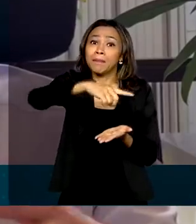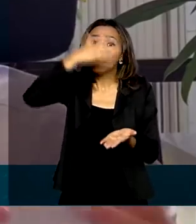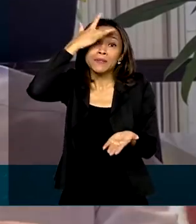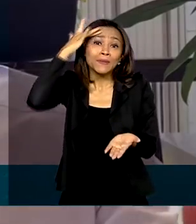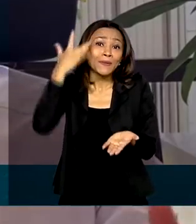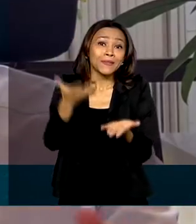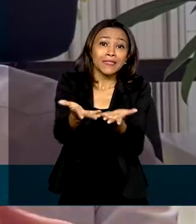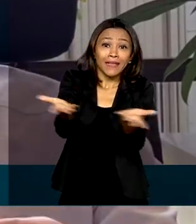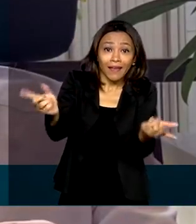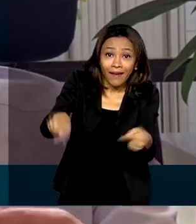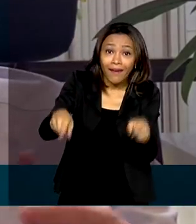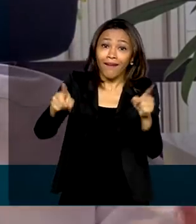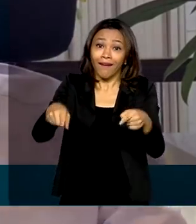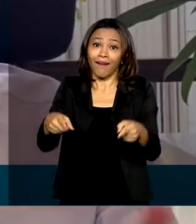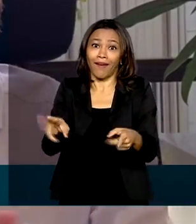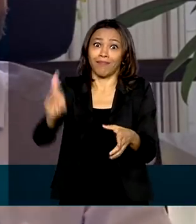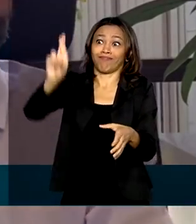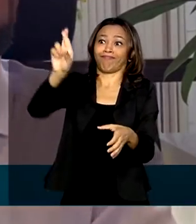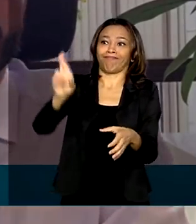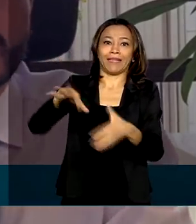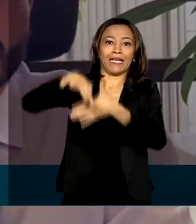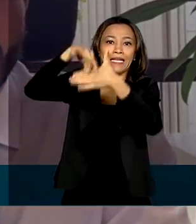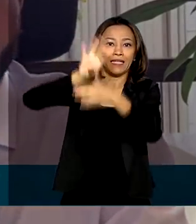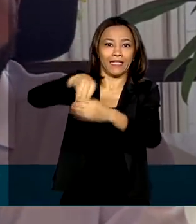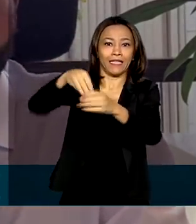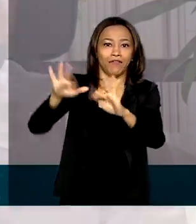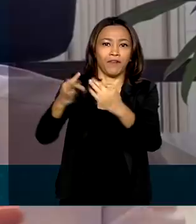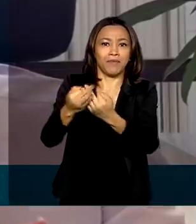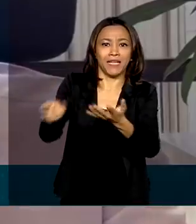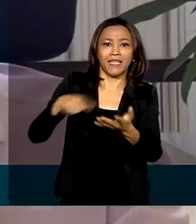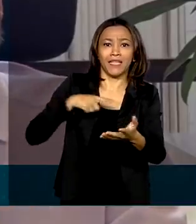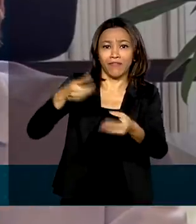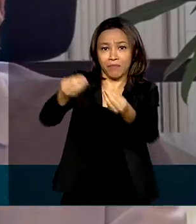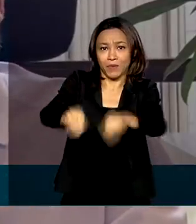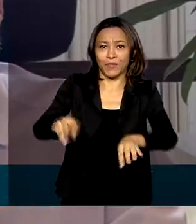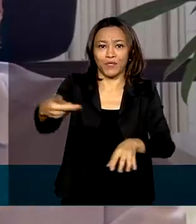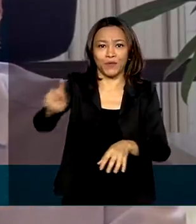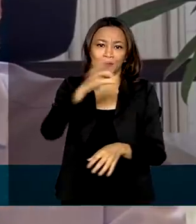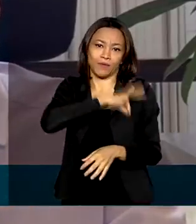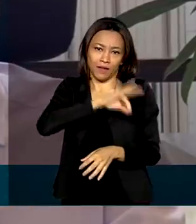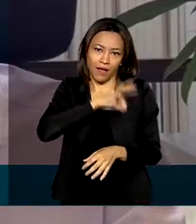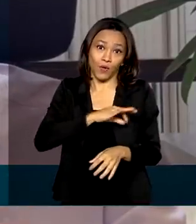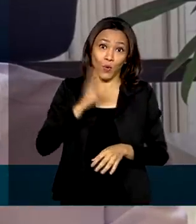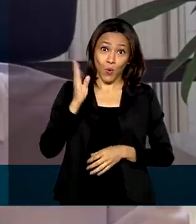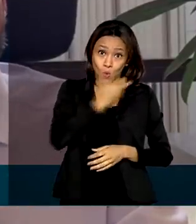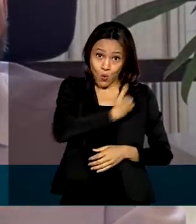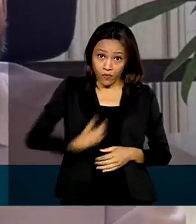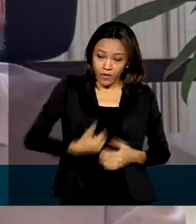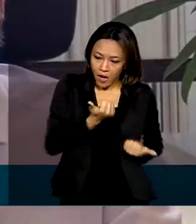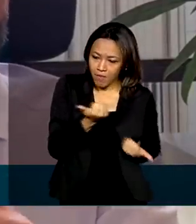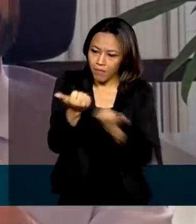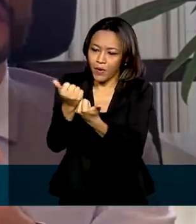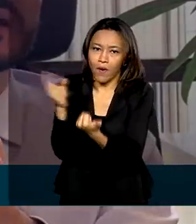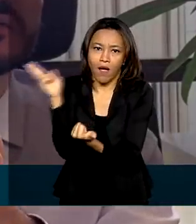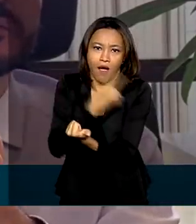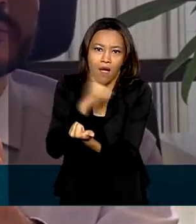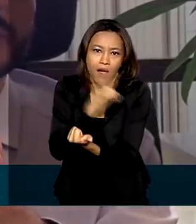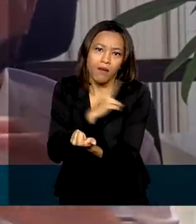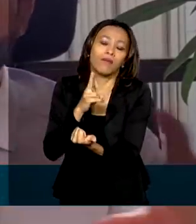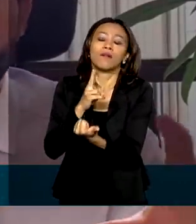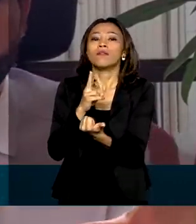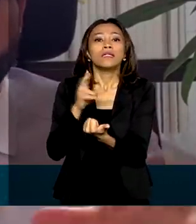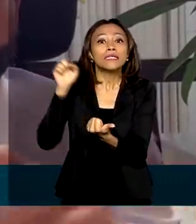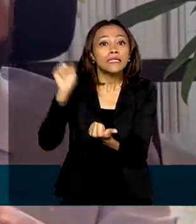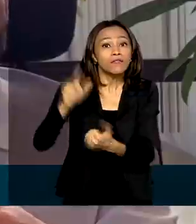são chefes de família e que tiveram comprometimento da sua renda. O governo respondeu rápido e a elaboração desse aplicativo foi feita